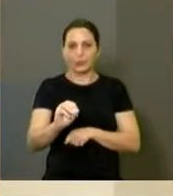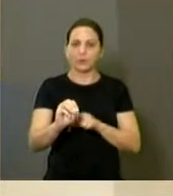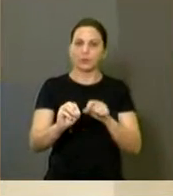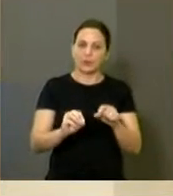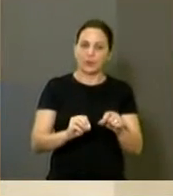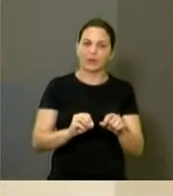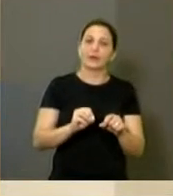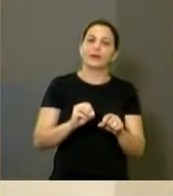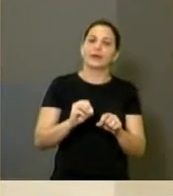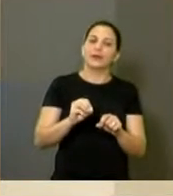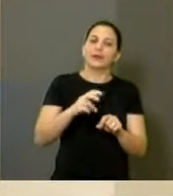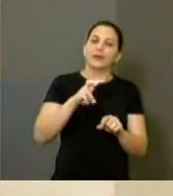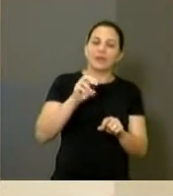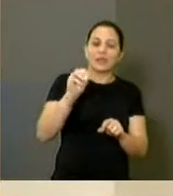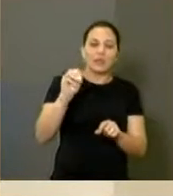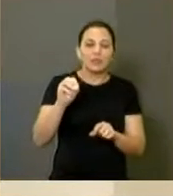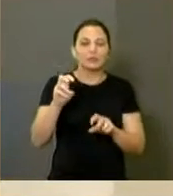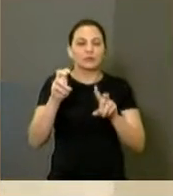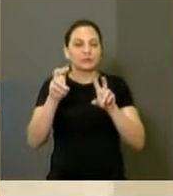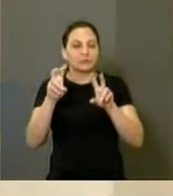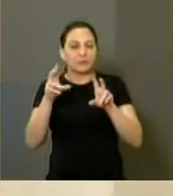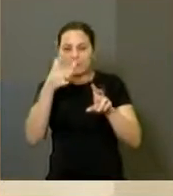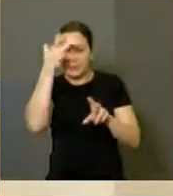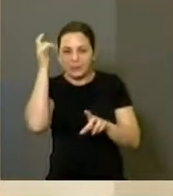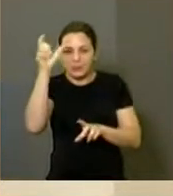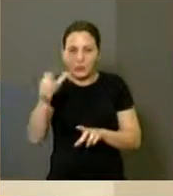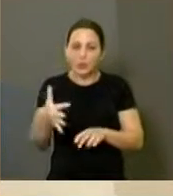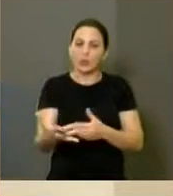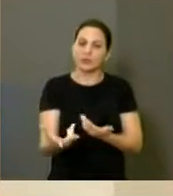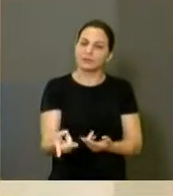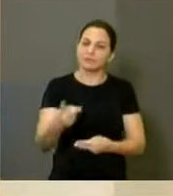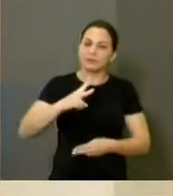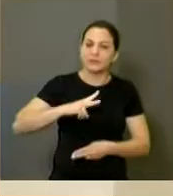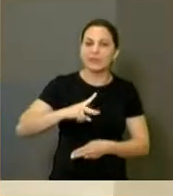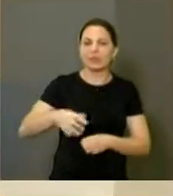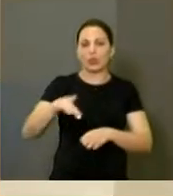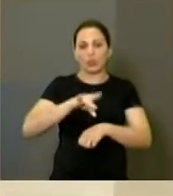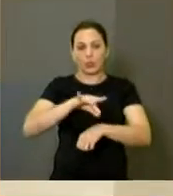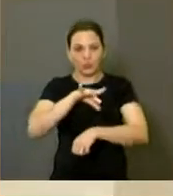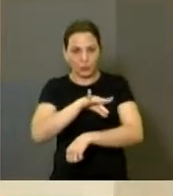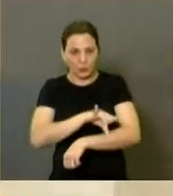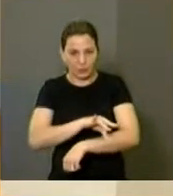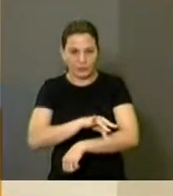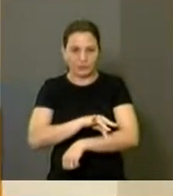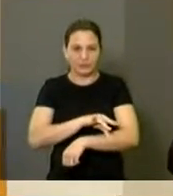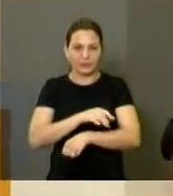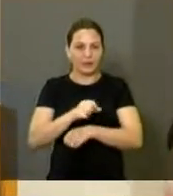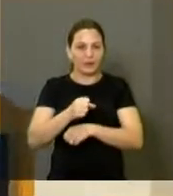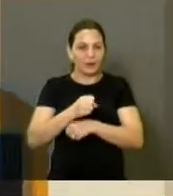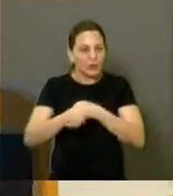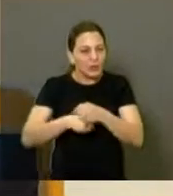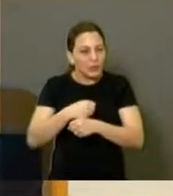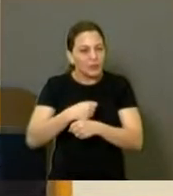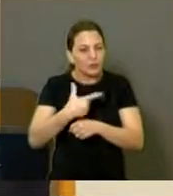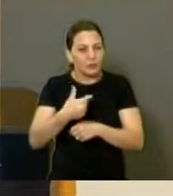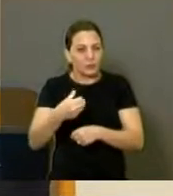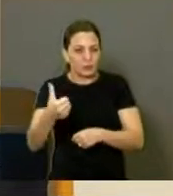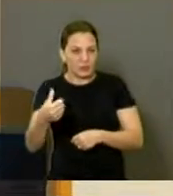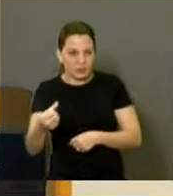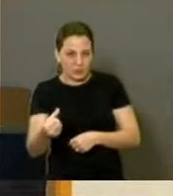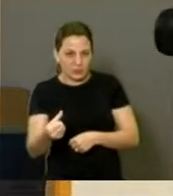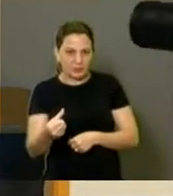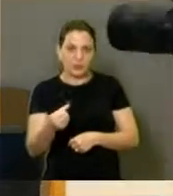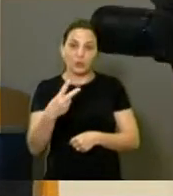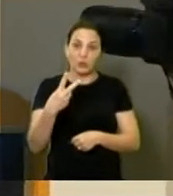quase 500 casos de dengue. E, neste ano, até, acho que no mês de fevereiro, apenas dois